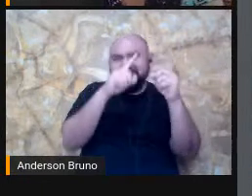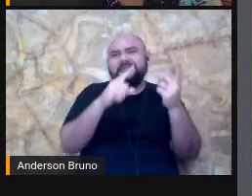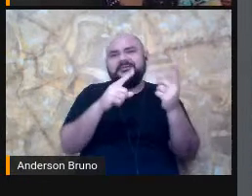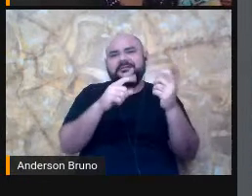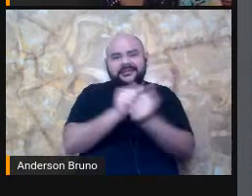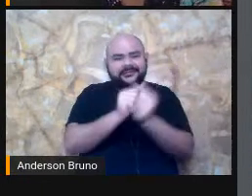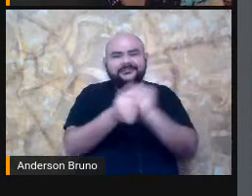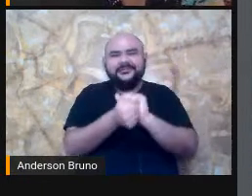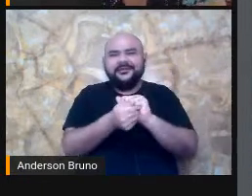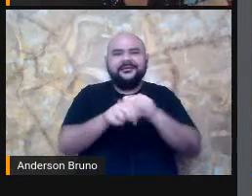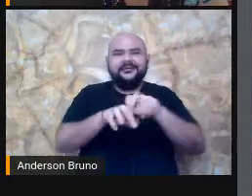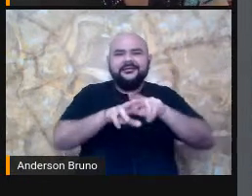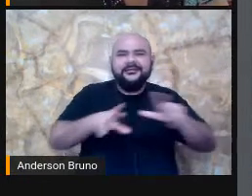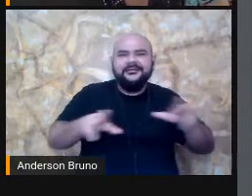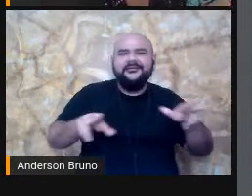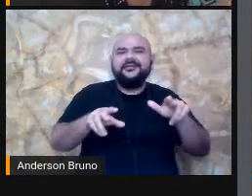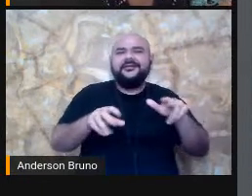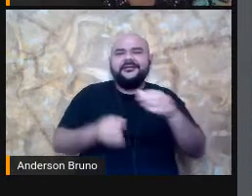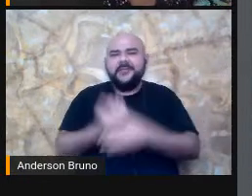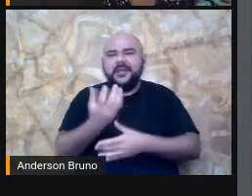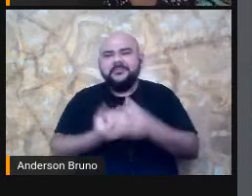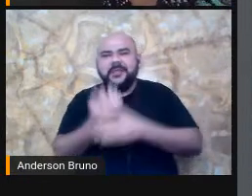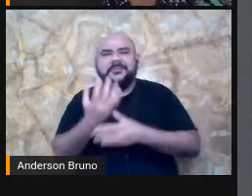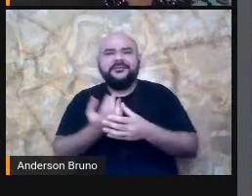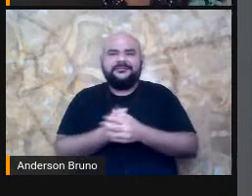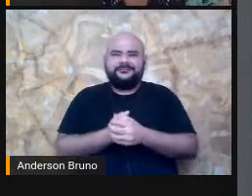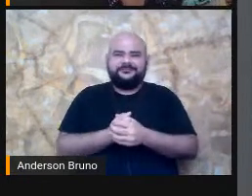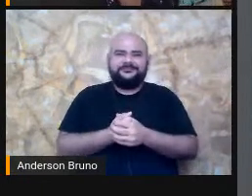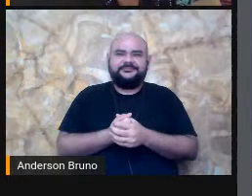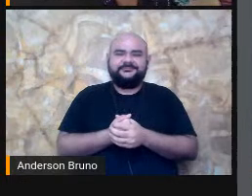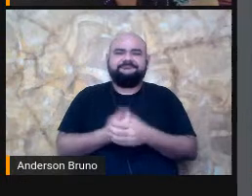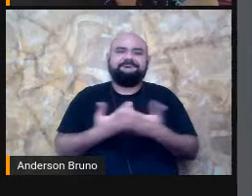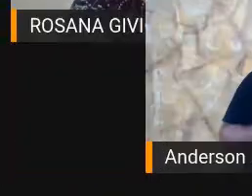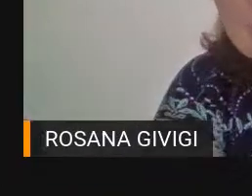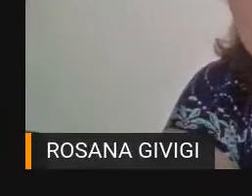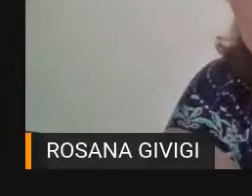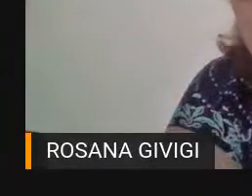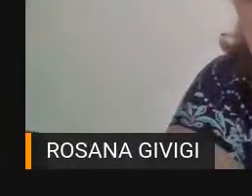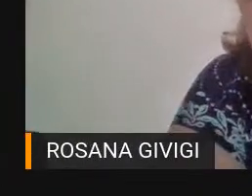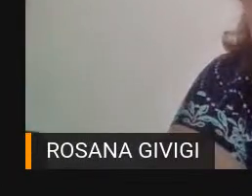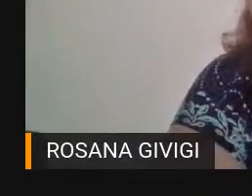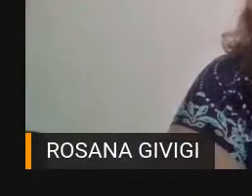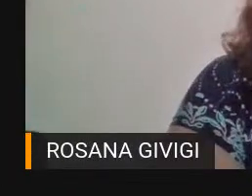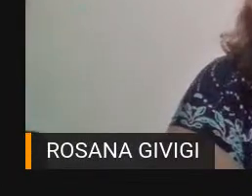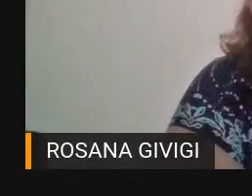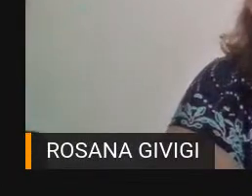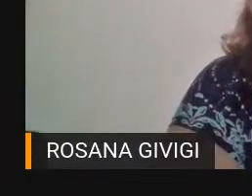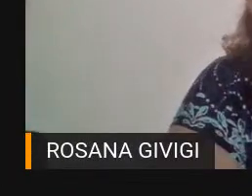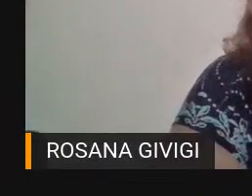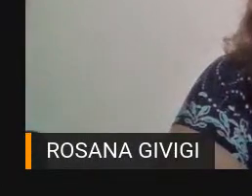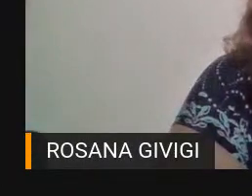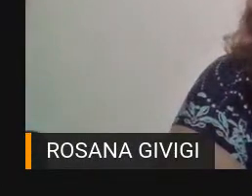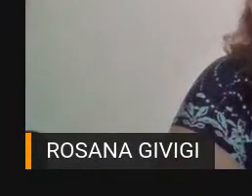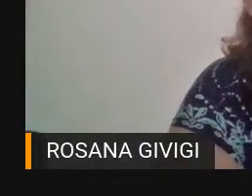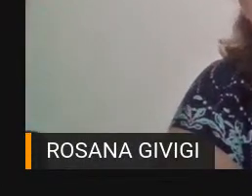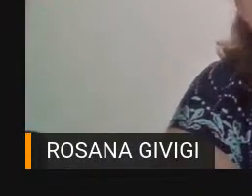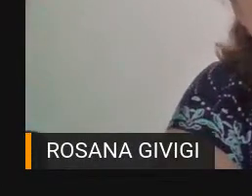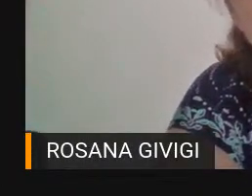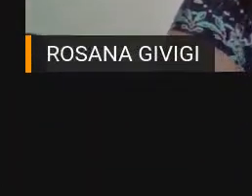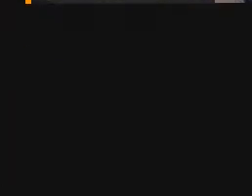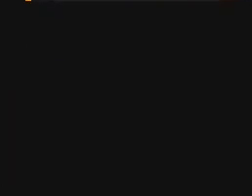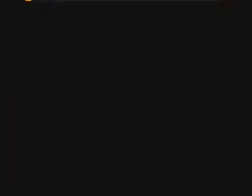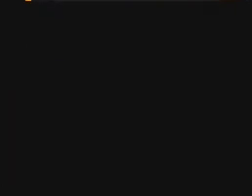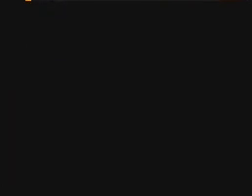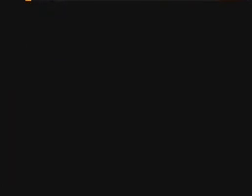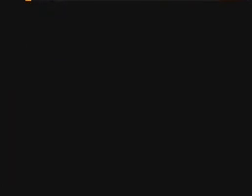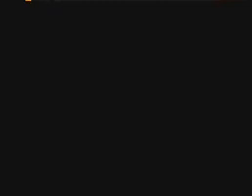Que eu acredito Um abraço Muito apertado Em todos Vocês Em todas Vocês